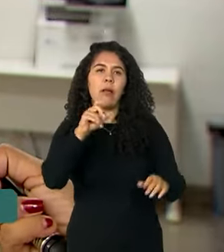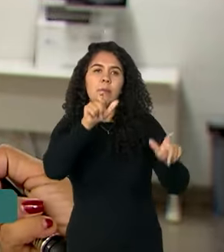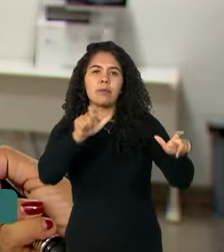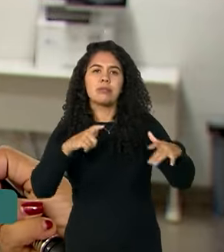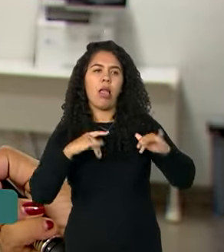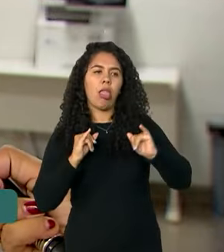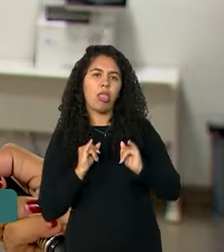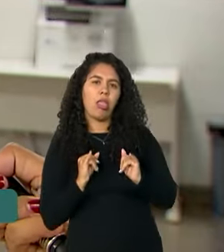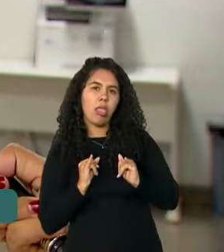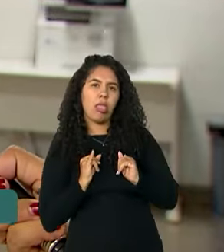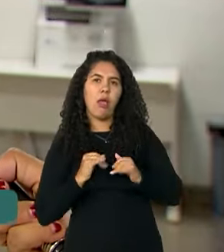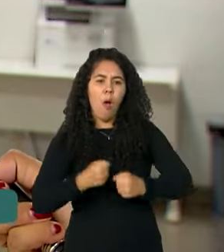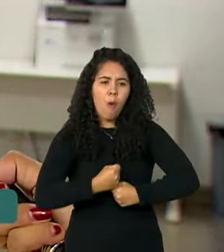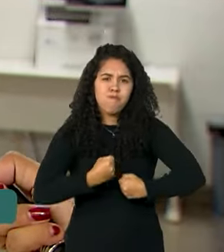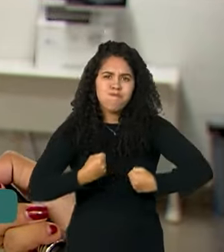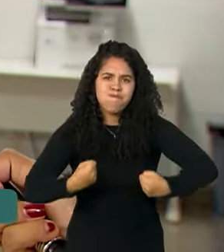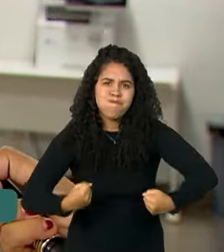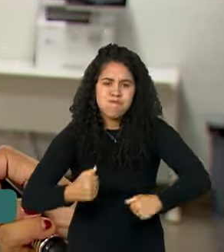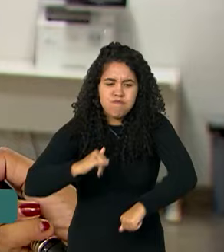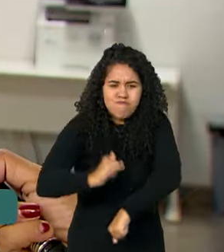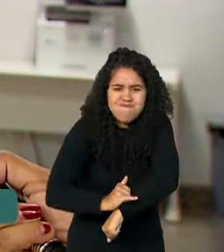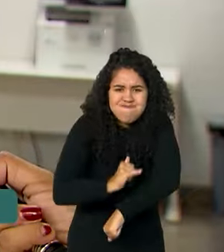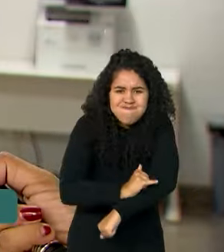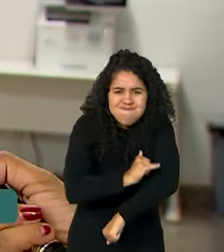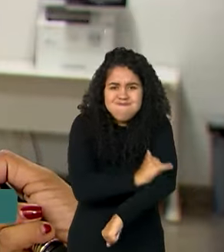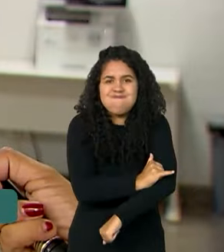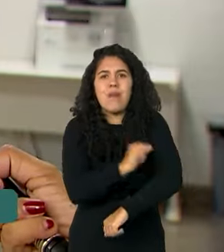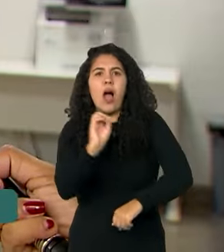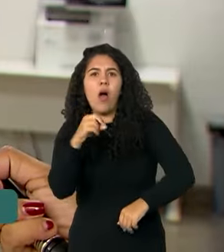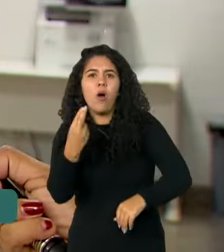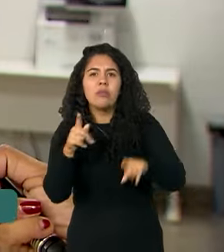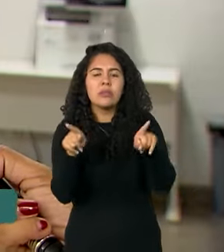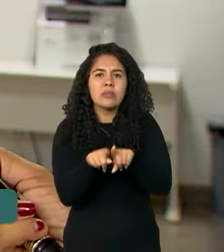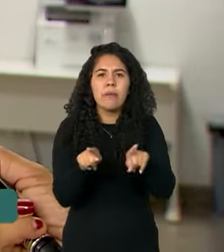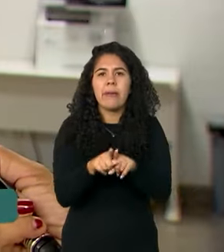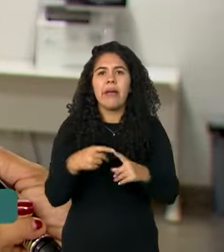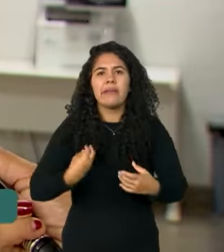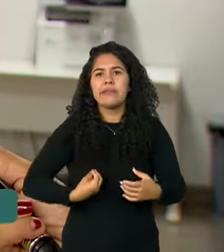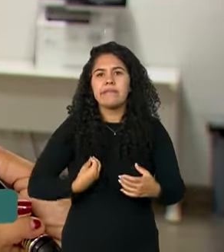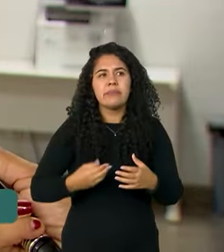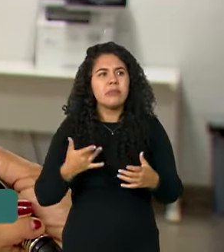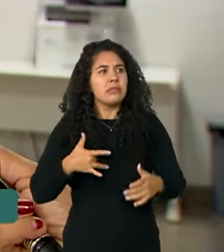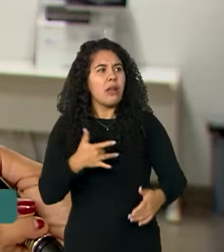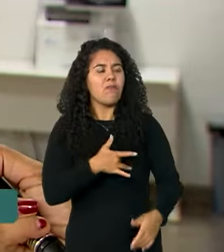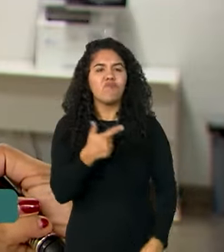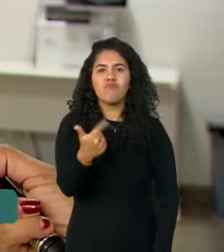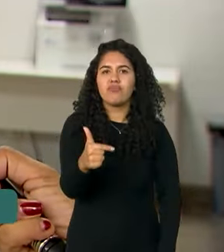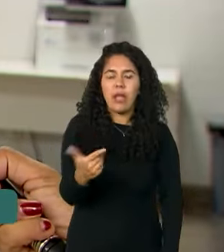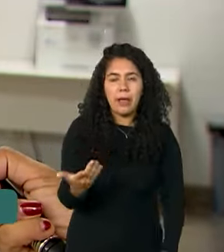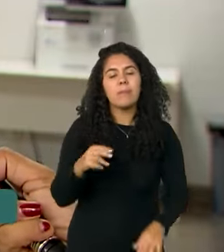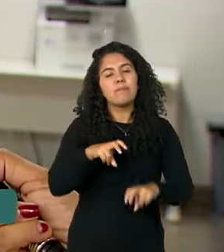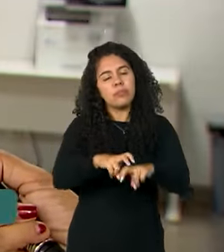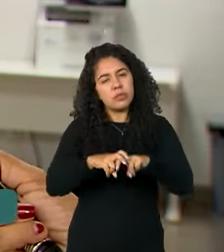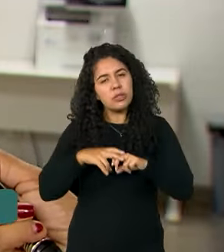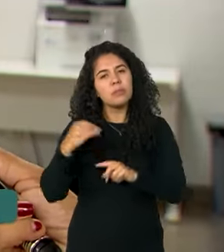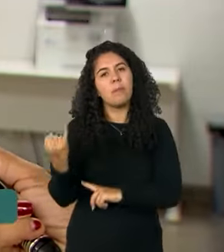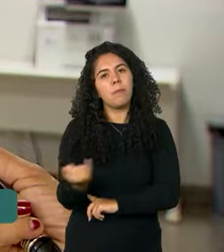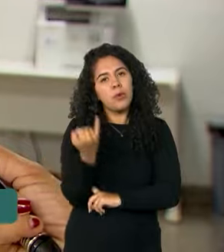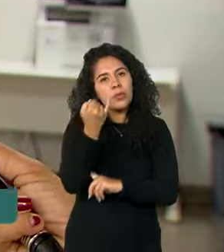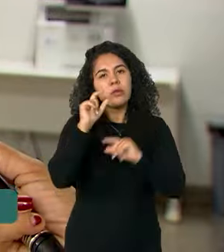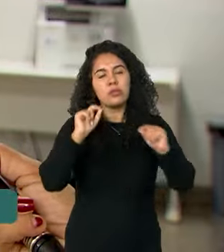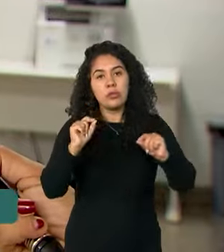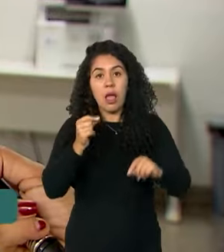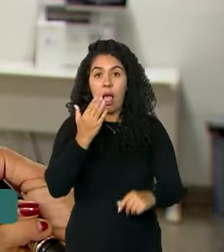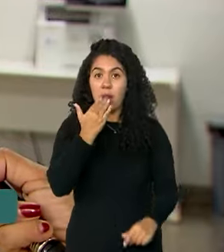com sobrepeso, com obesidade, com hábitos de vida. Então, é importante que a gente tenha como prioridade uma